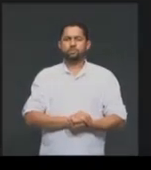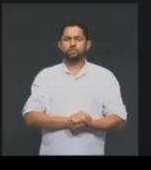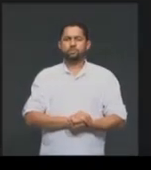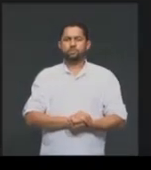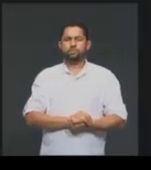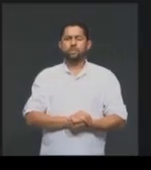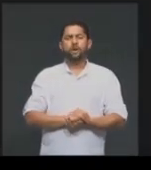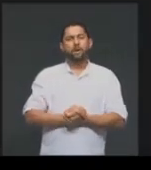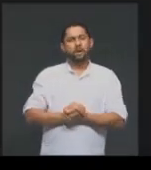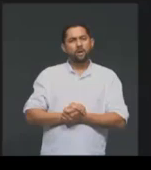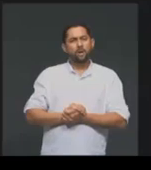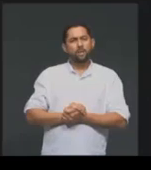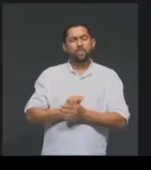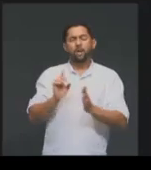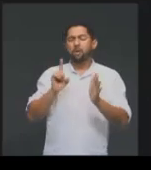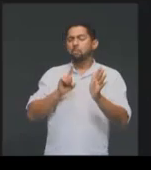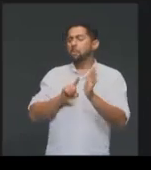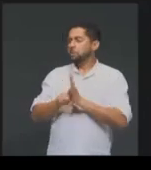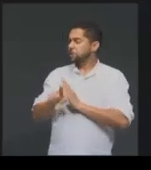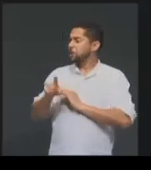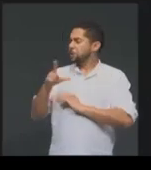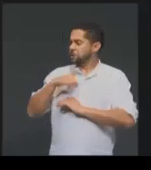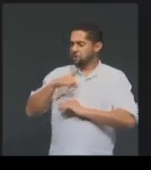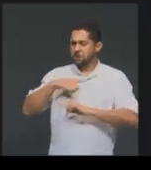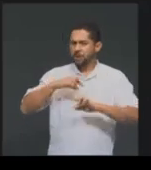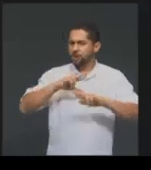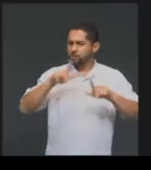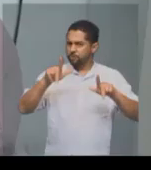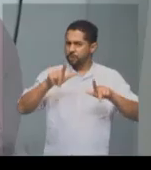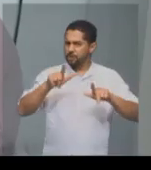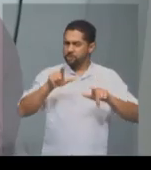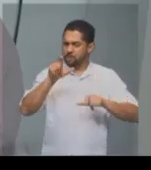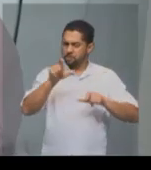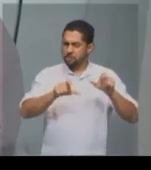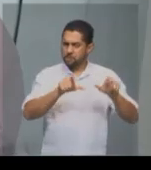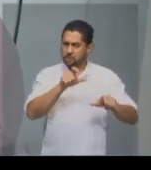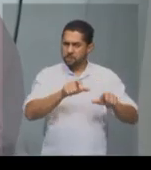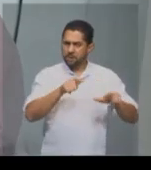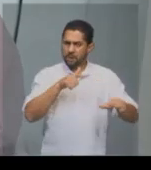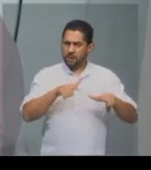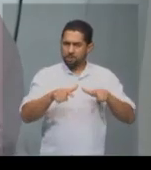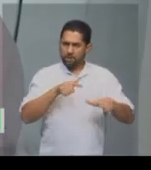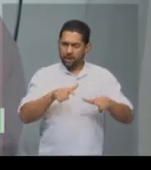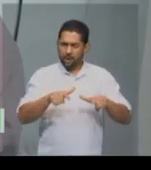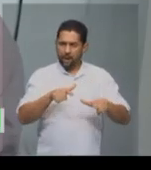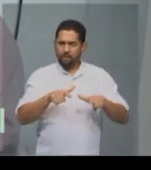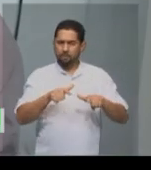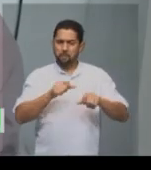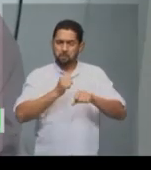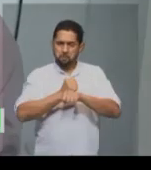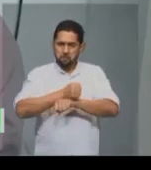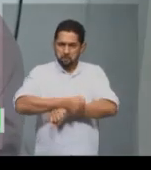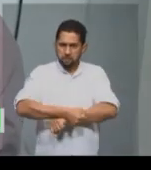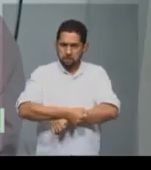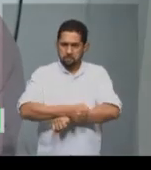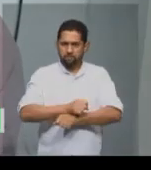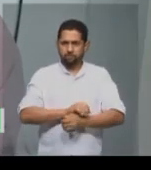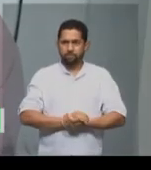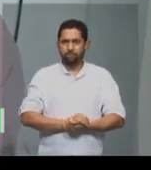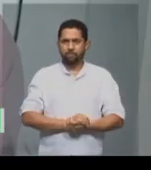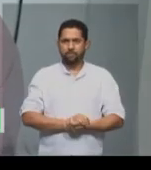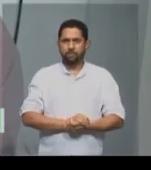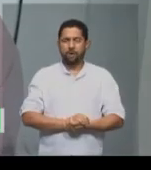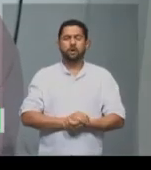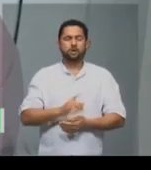Brasil, professor Clédson? Sim, existiam diferenças, existiam distinções, formas de trabalho. Por exemplo,